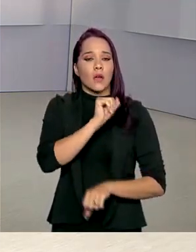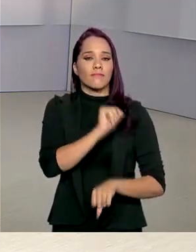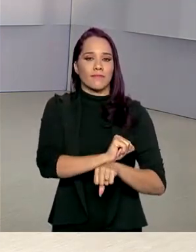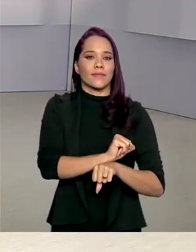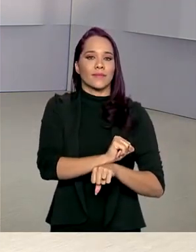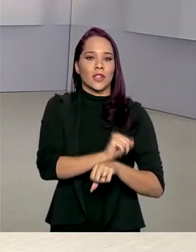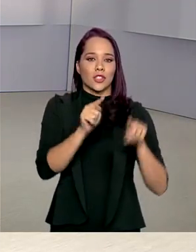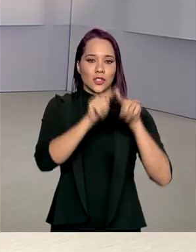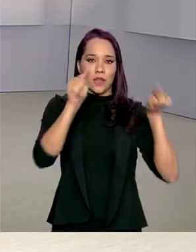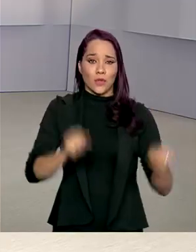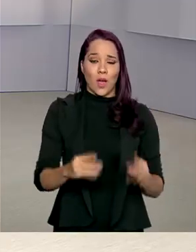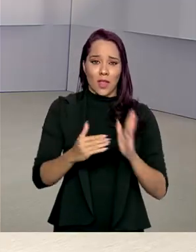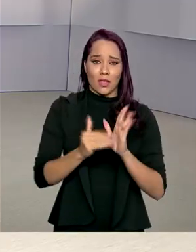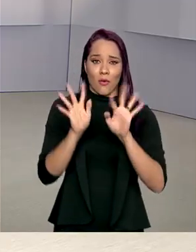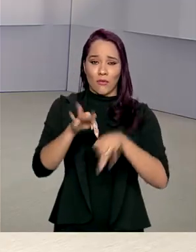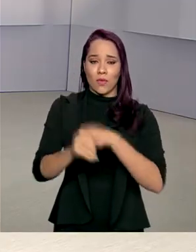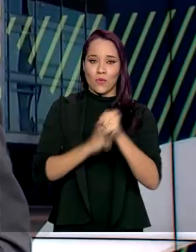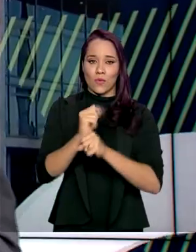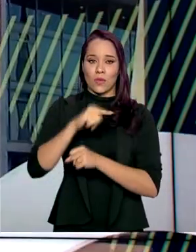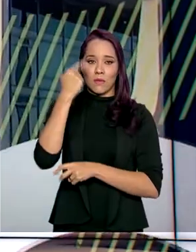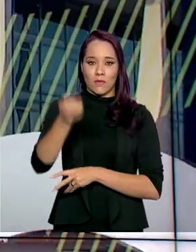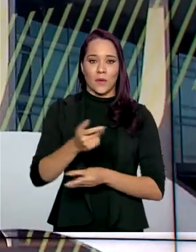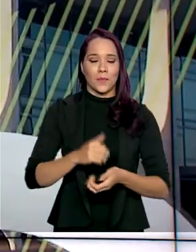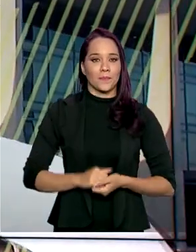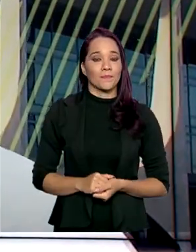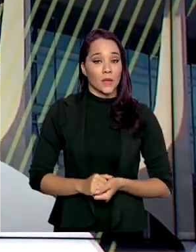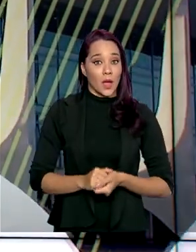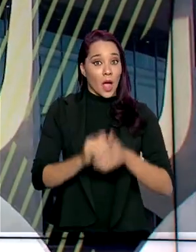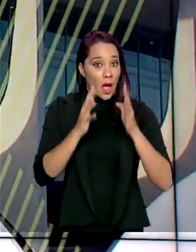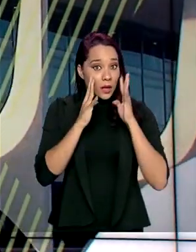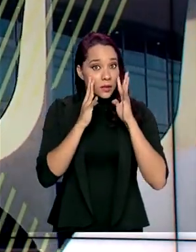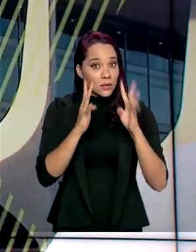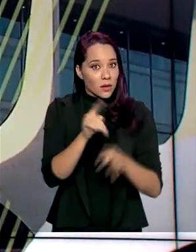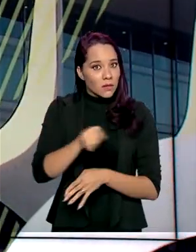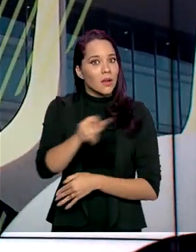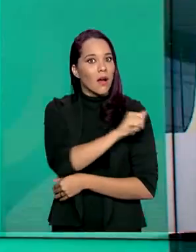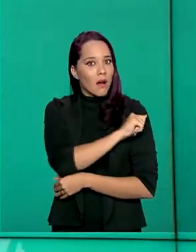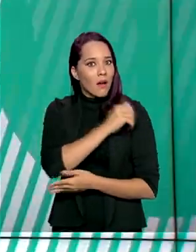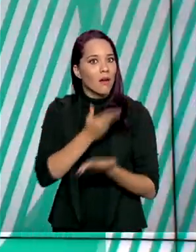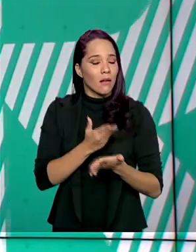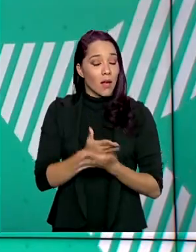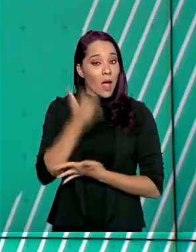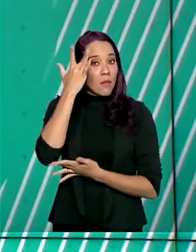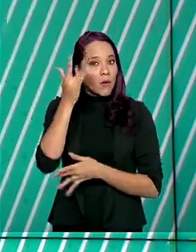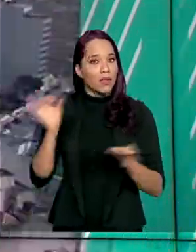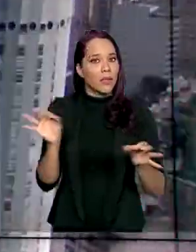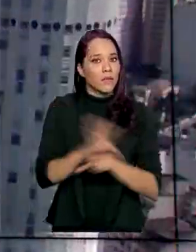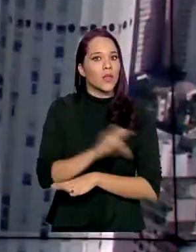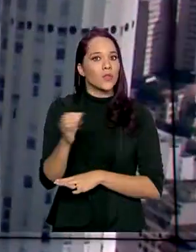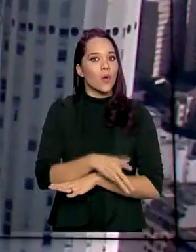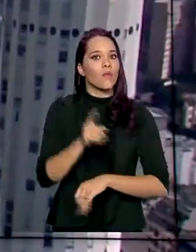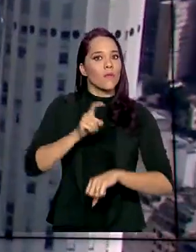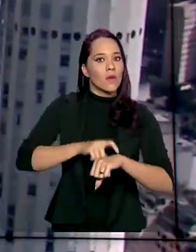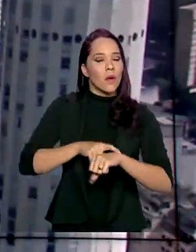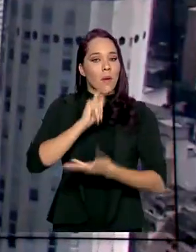servidores públicos até o fim do ano que vem. E atenção estudantes, termina amanhã o novo prazo para pagamento